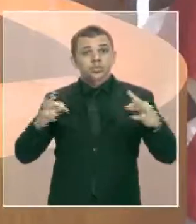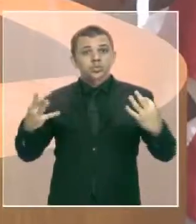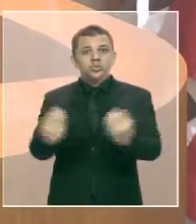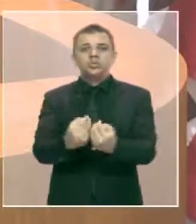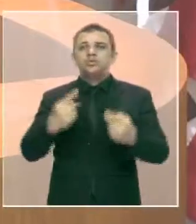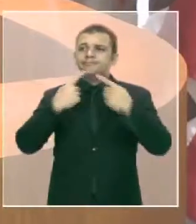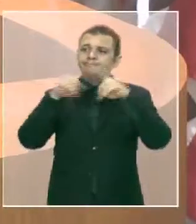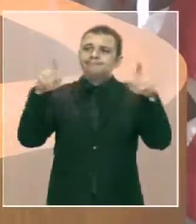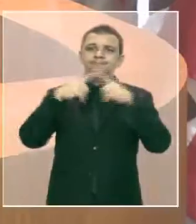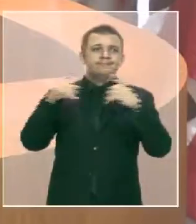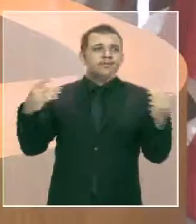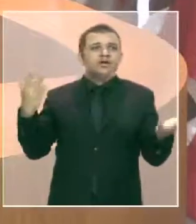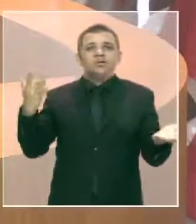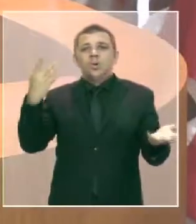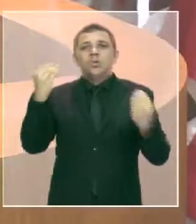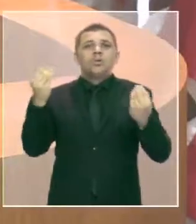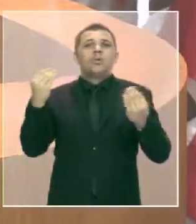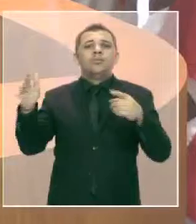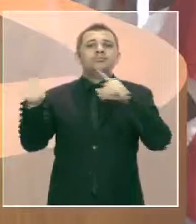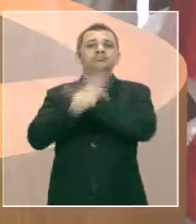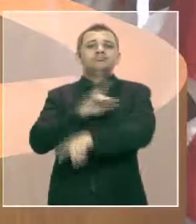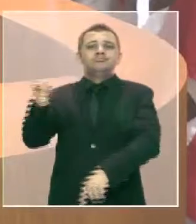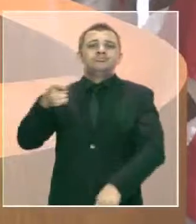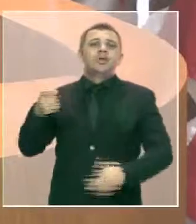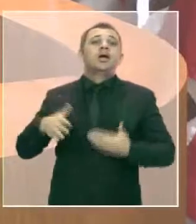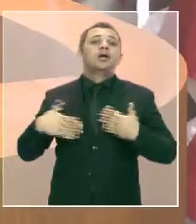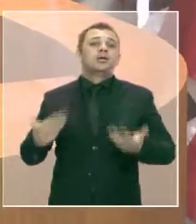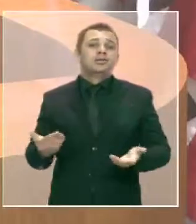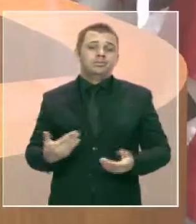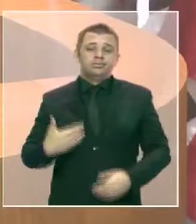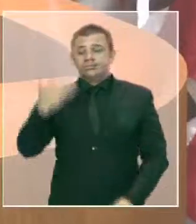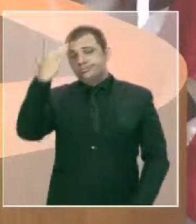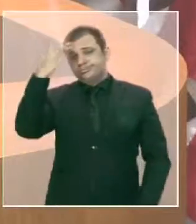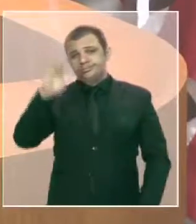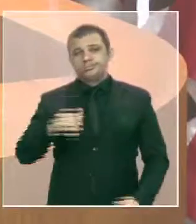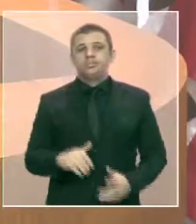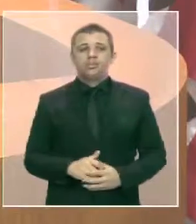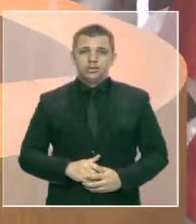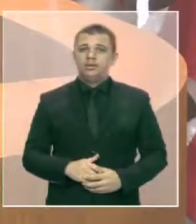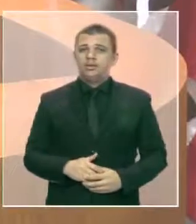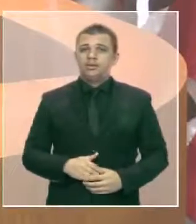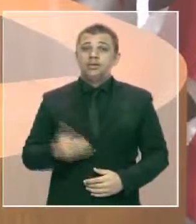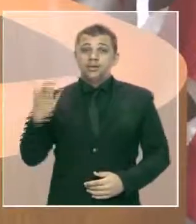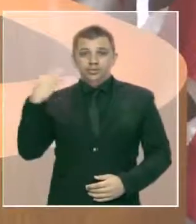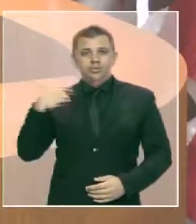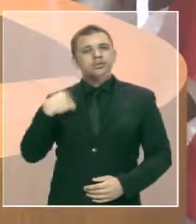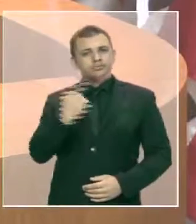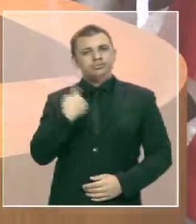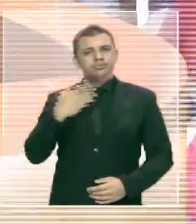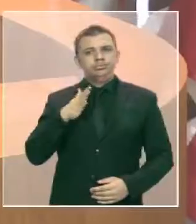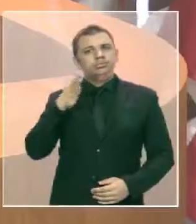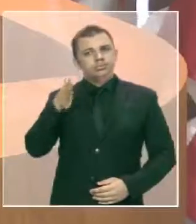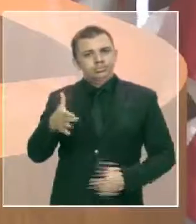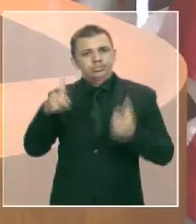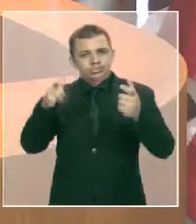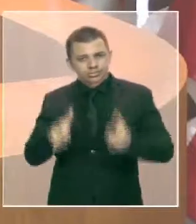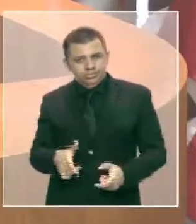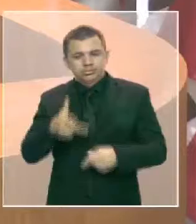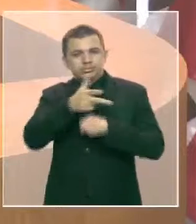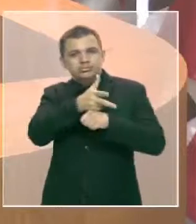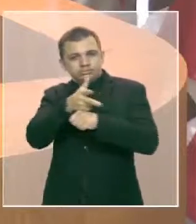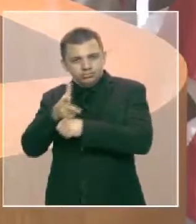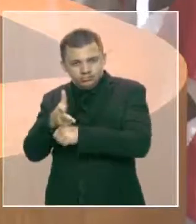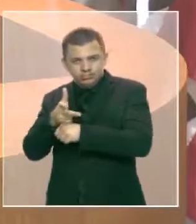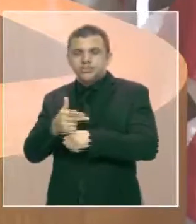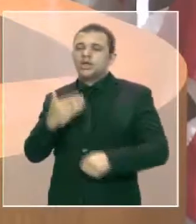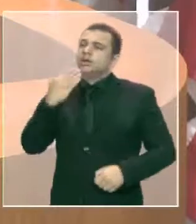sabe mais a quem recorrer. Nós tivemos um local, gravamos um vídeo, solicitamos a intervenção do Governo do Estado, solicitamos que